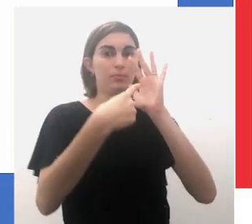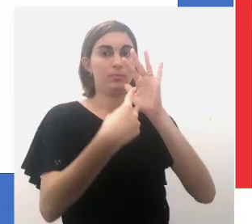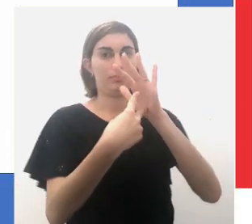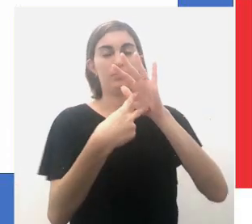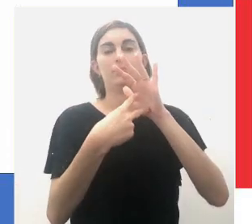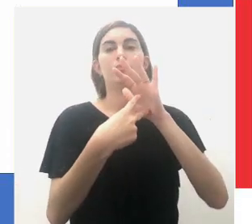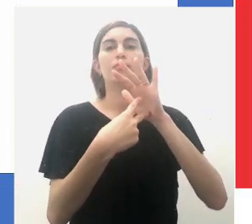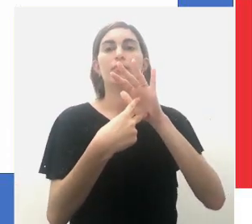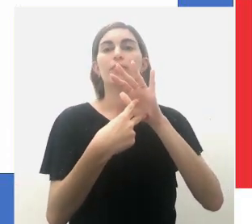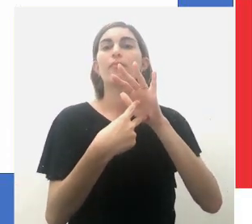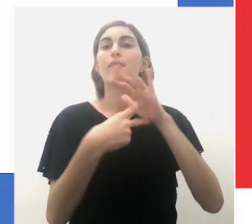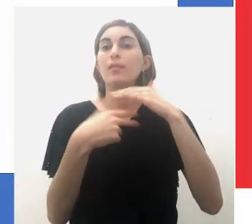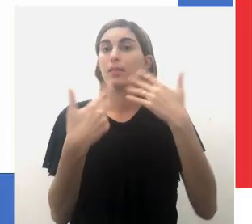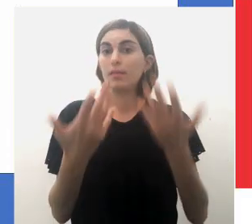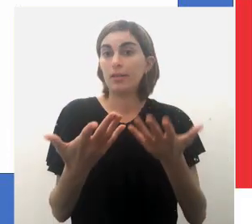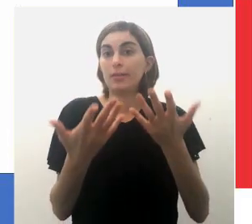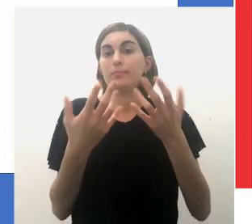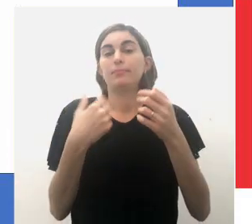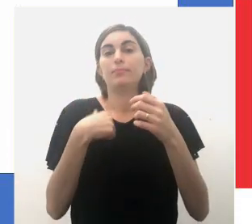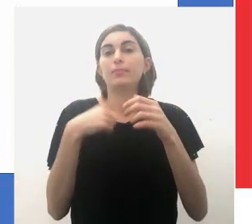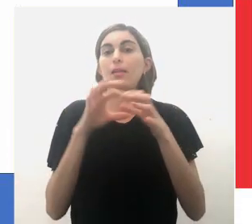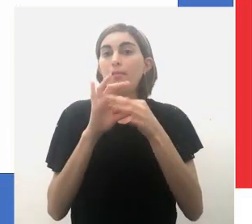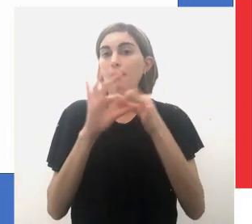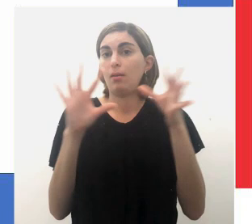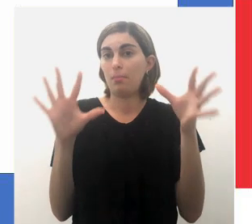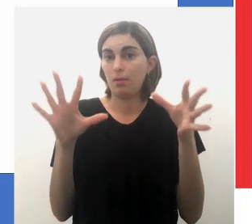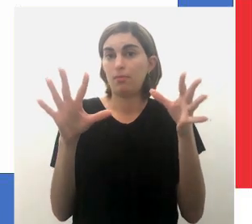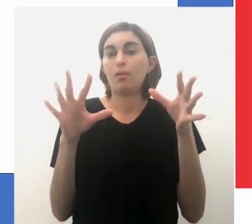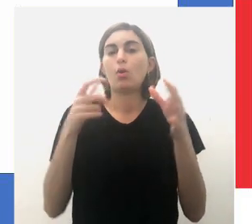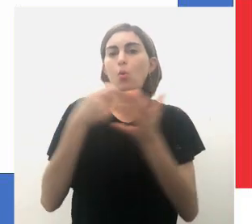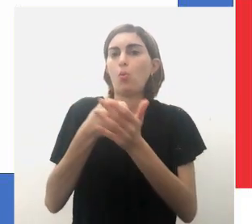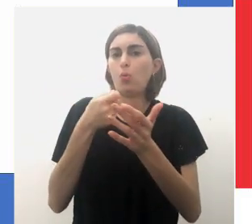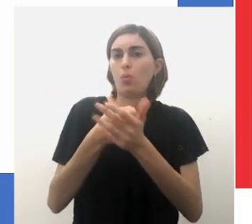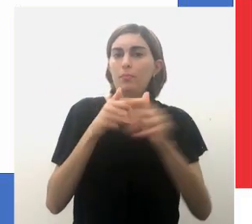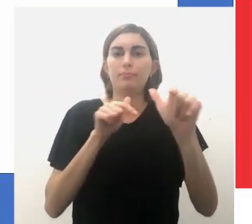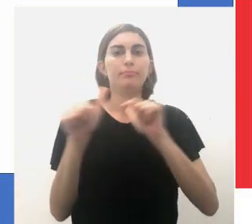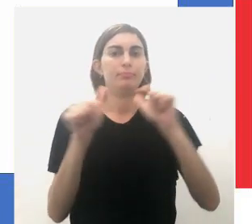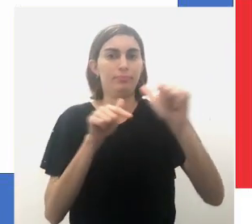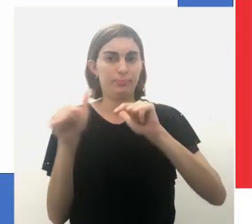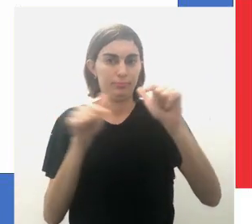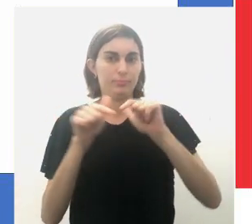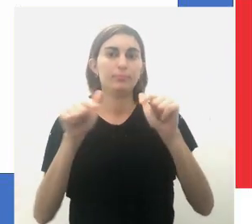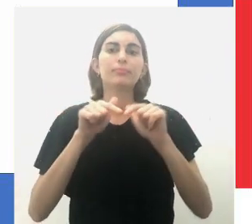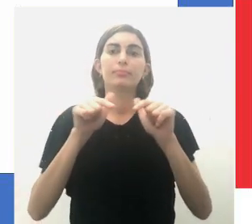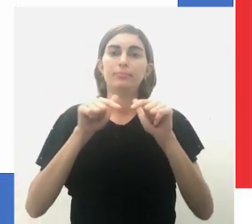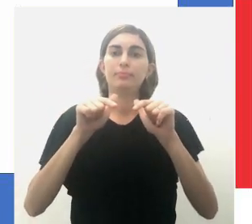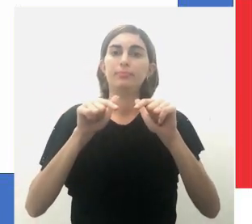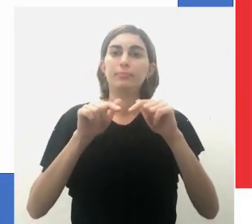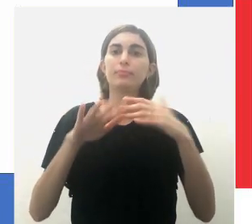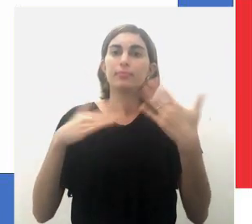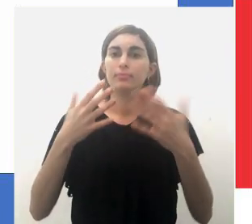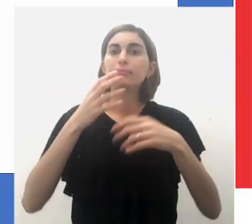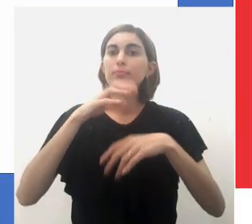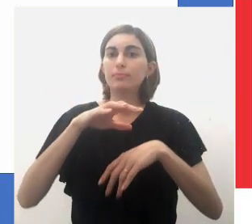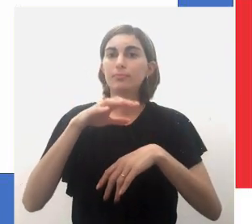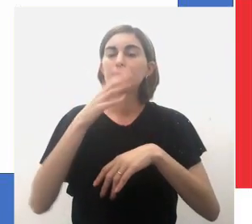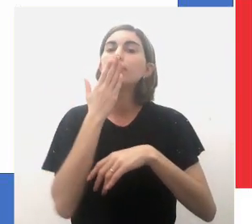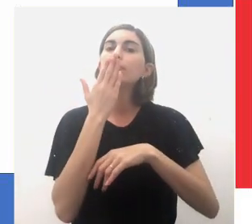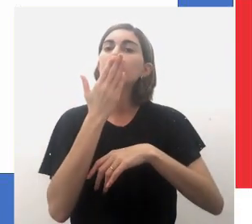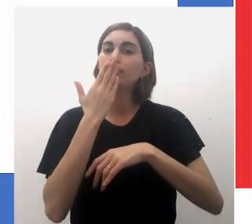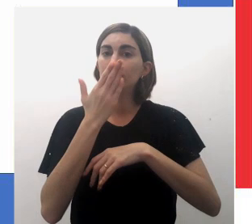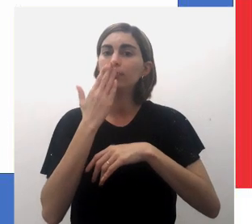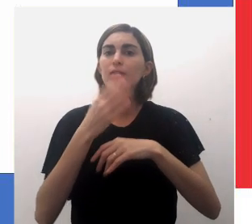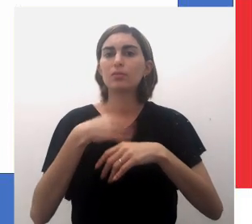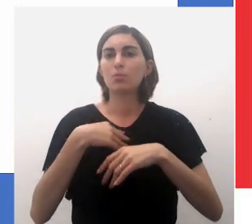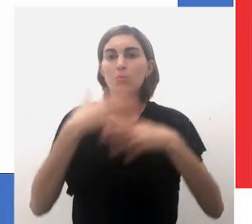significasse liberdade, ainda que seja a liberdade de ser obrigada ao trabalho, aos índios